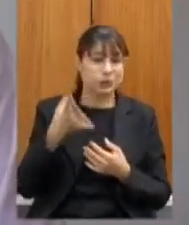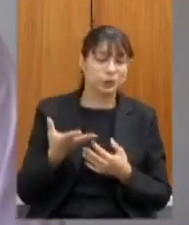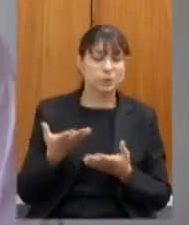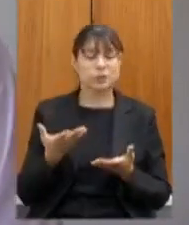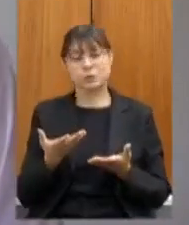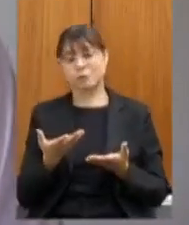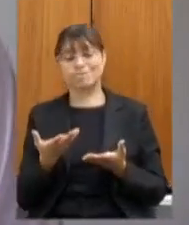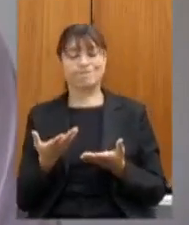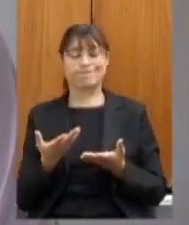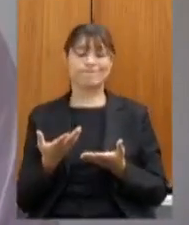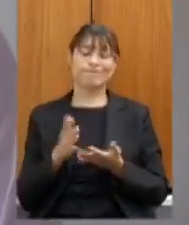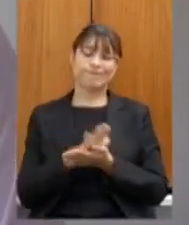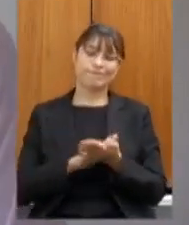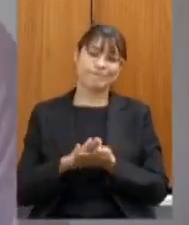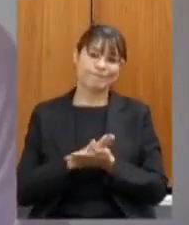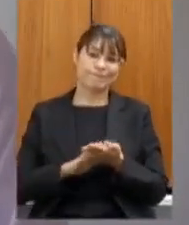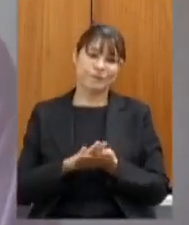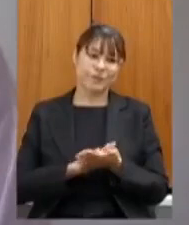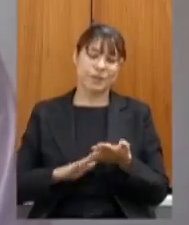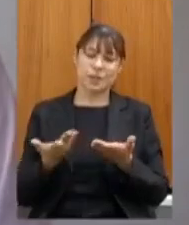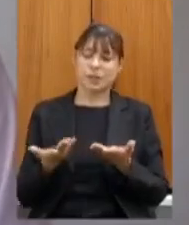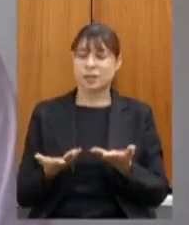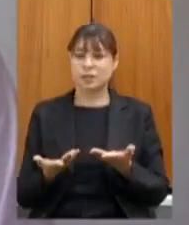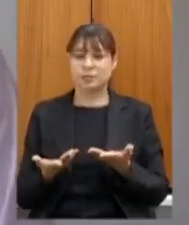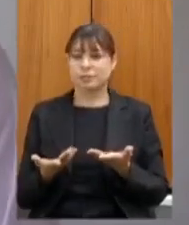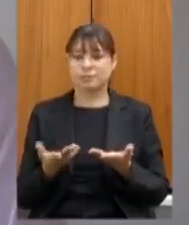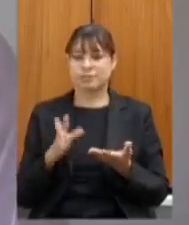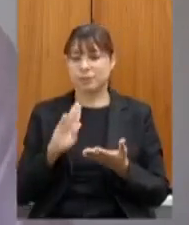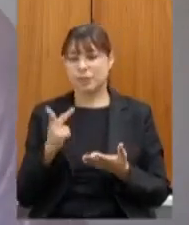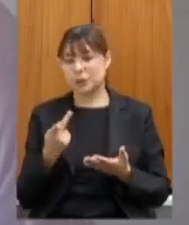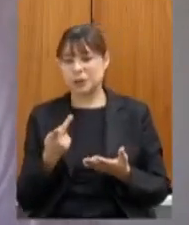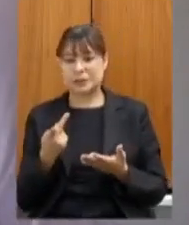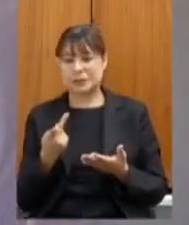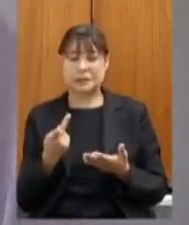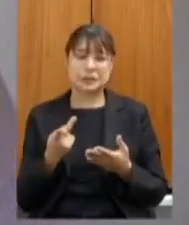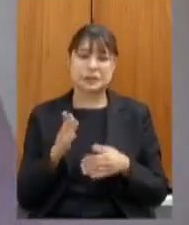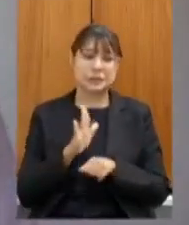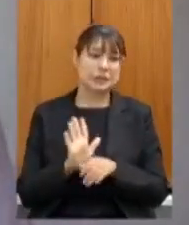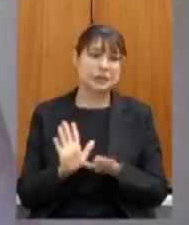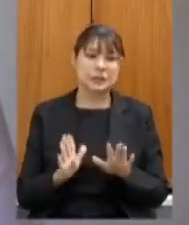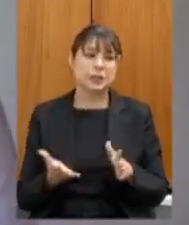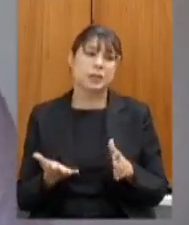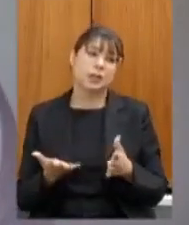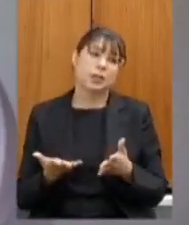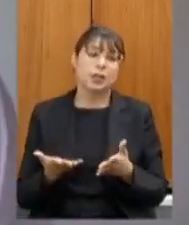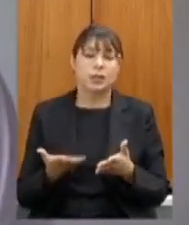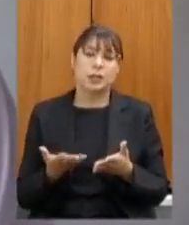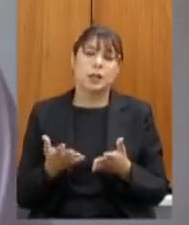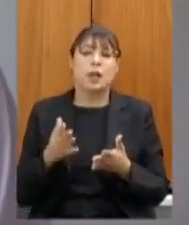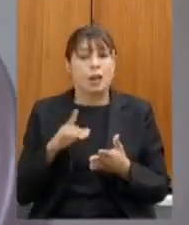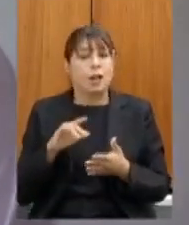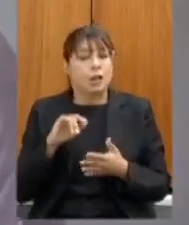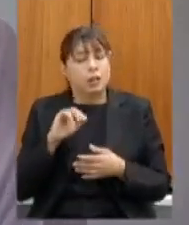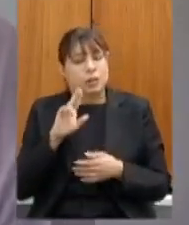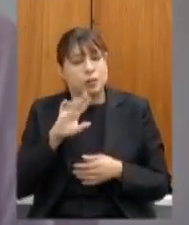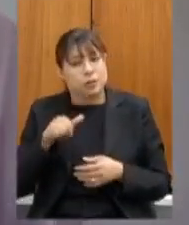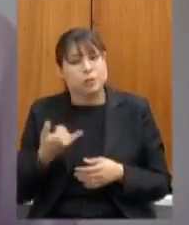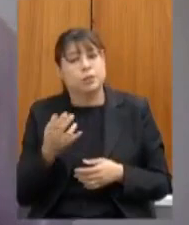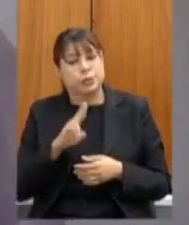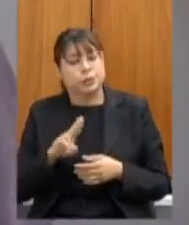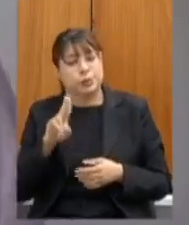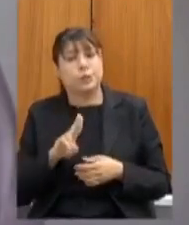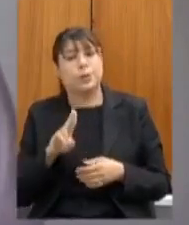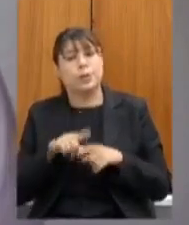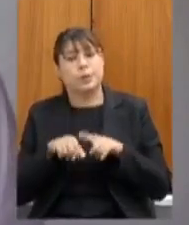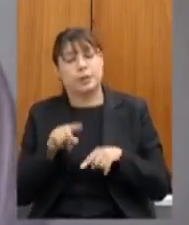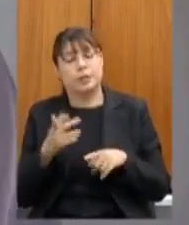recebiam diretamente da administração de Belo Horizonte fez uso mesmo que informal do material oferecido por nós